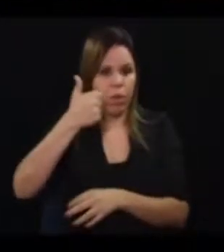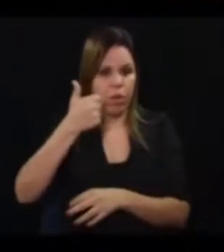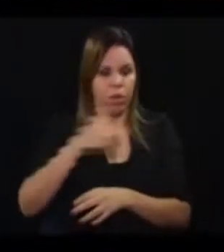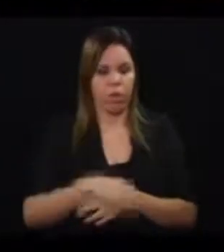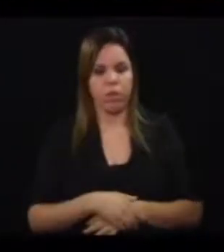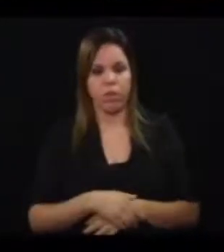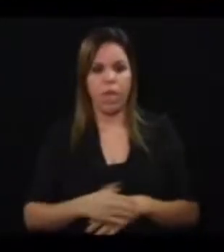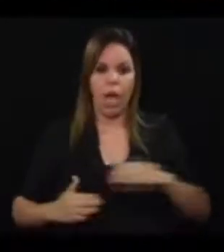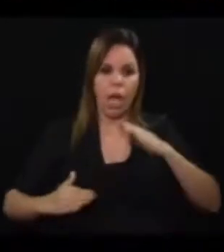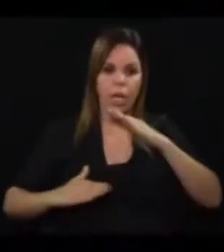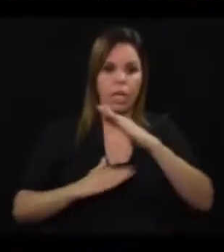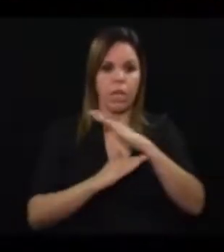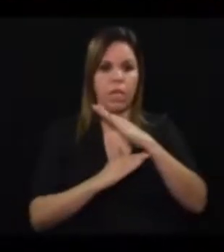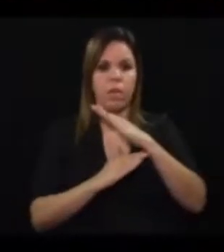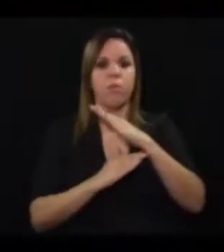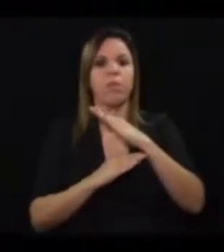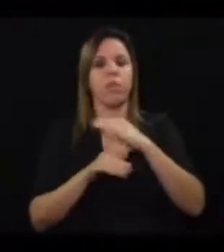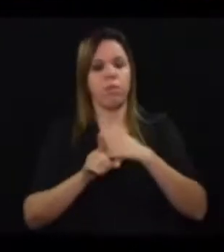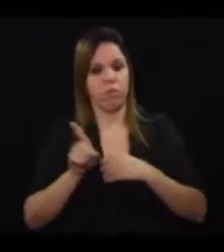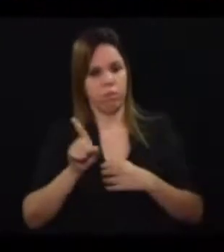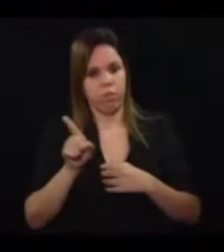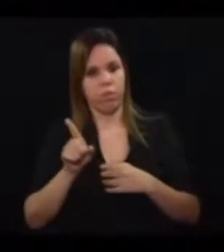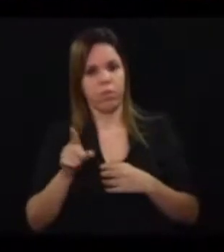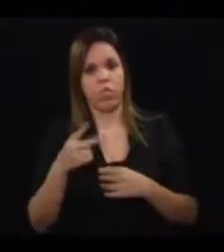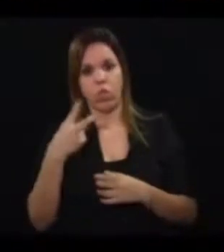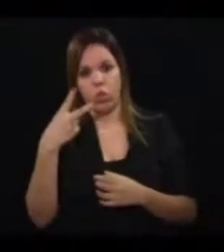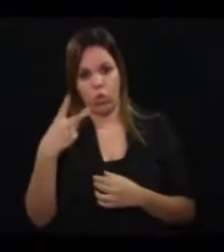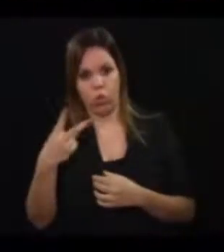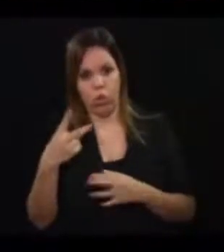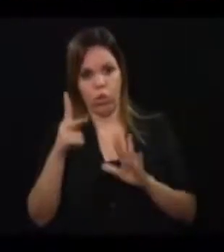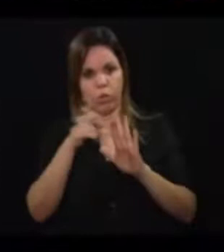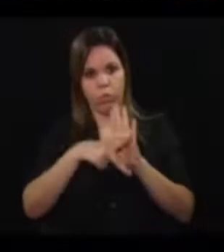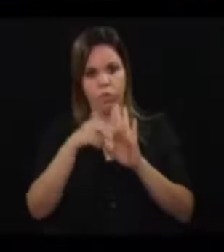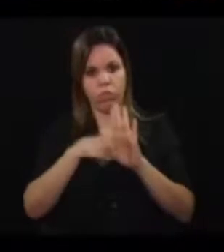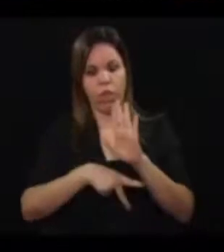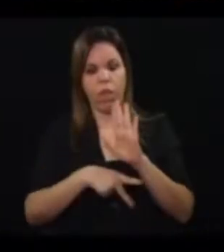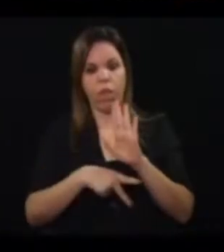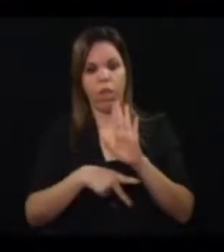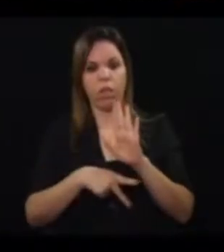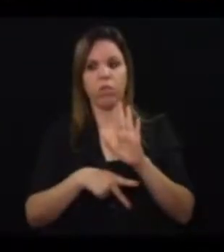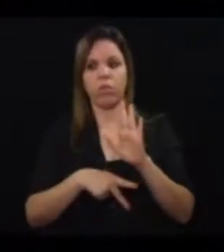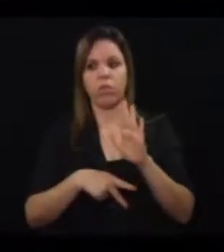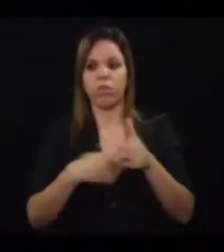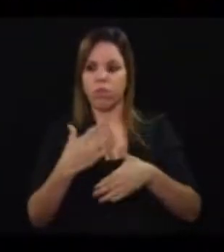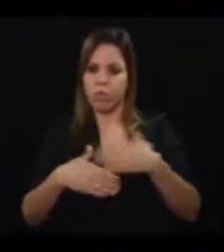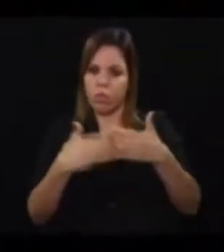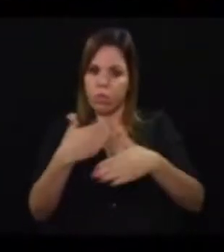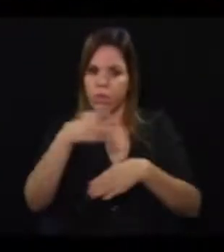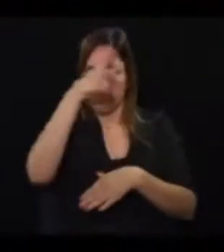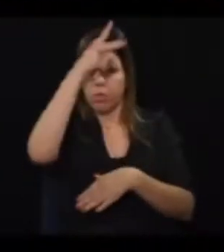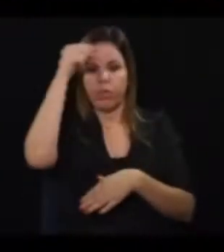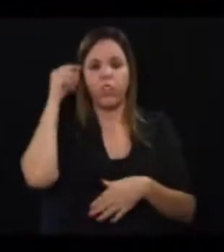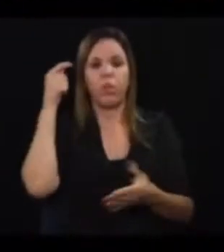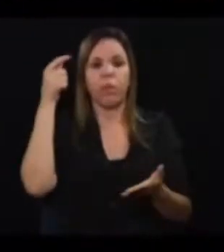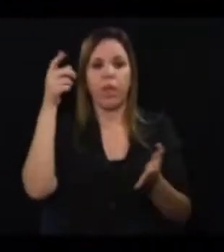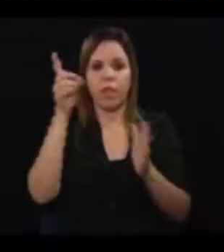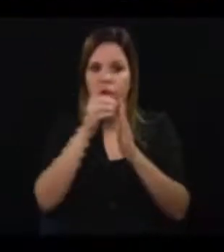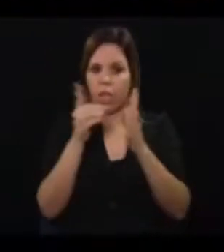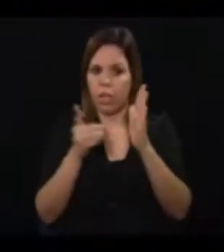tanto a Câmara, como temos lá dois projetos que está tramitando lá, assim como o prefeito também decretou.